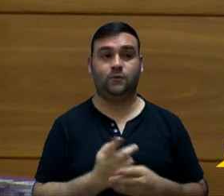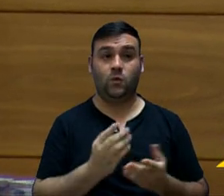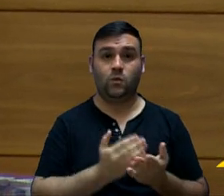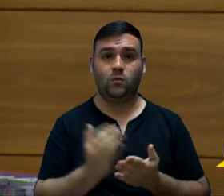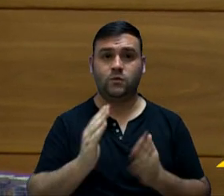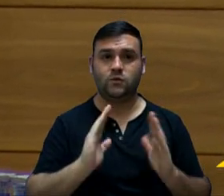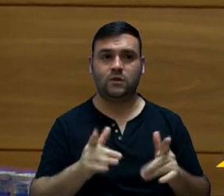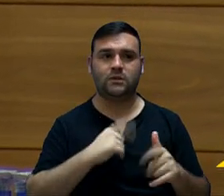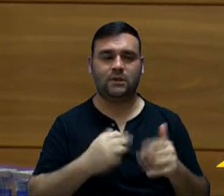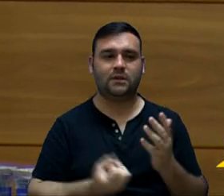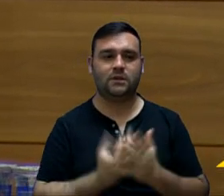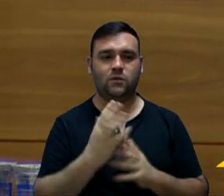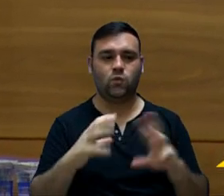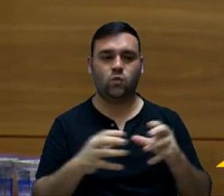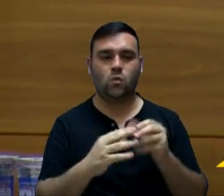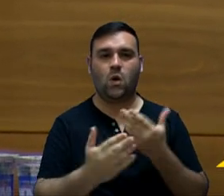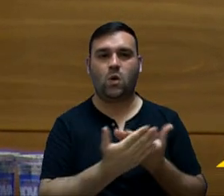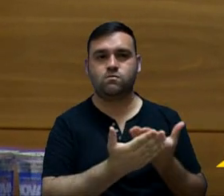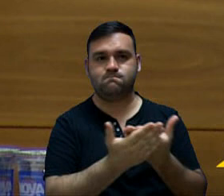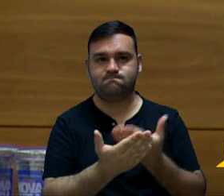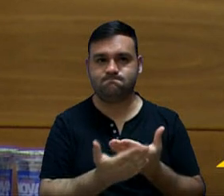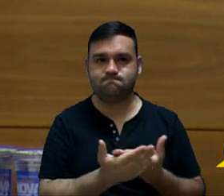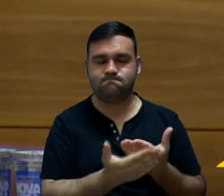iniciamos, montamos uma comissão